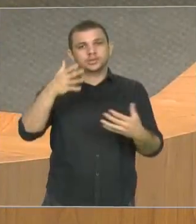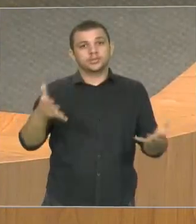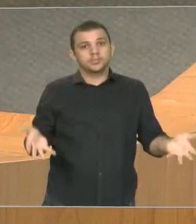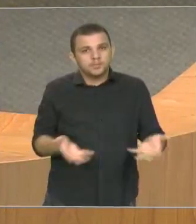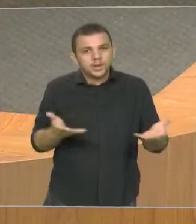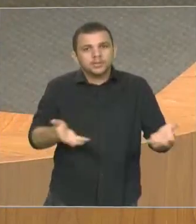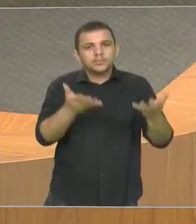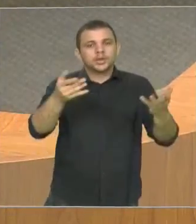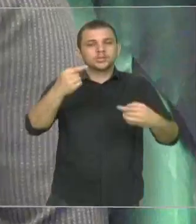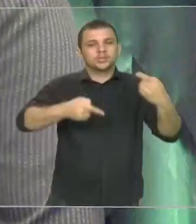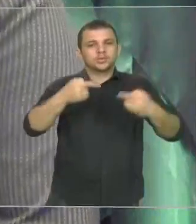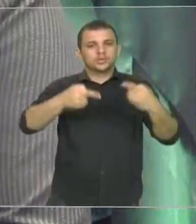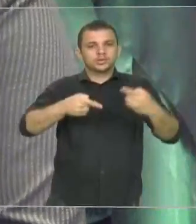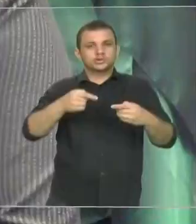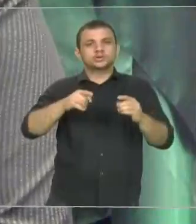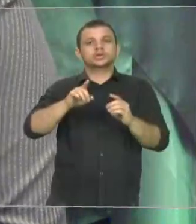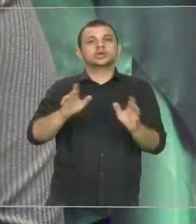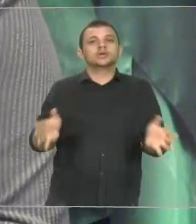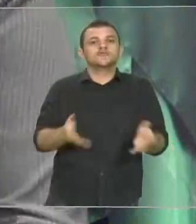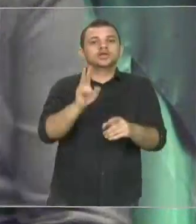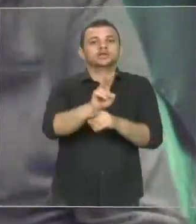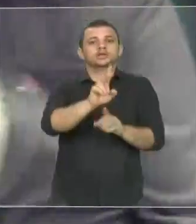deficiência. Muito obrigada, senhor presidente.